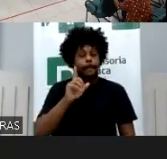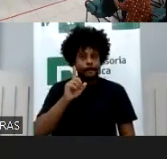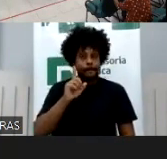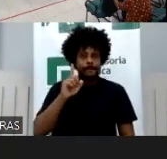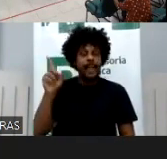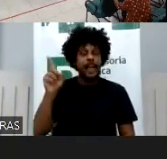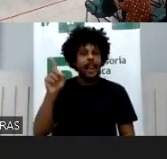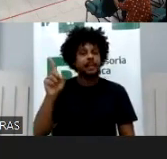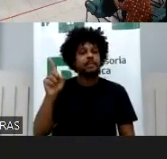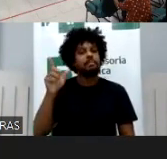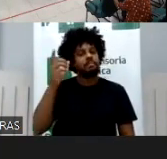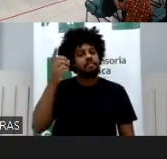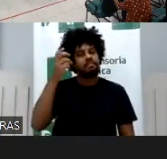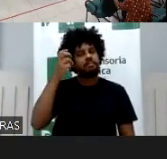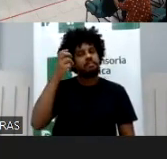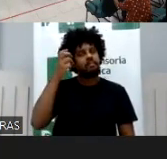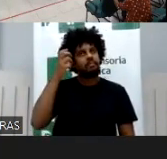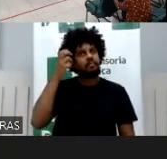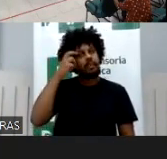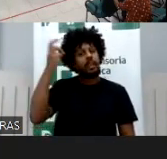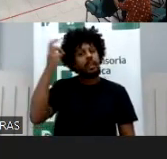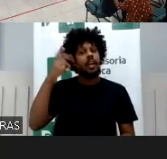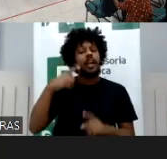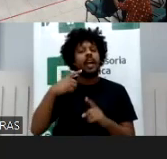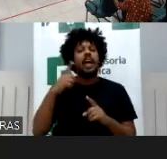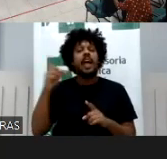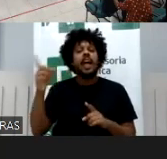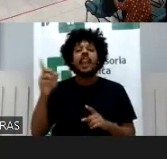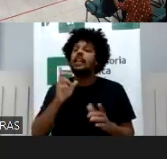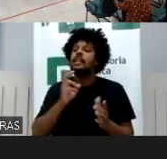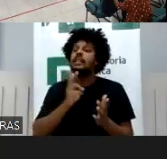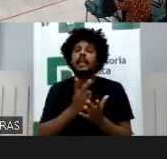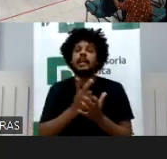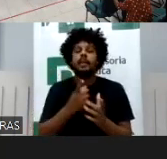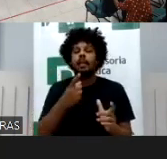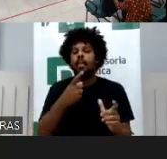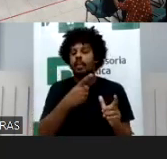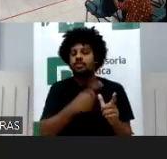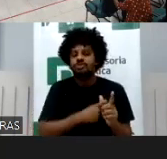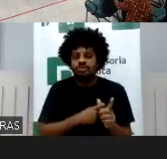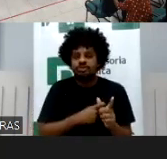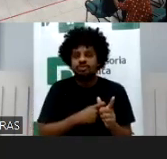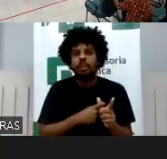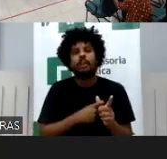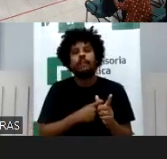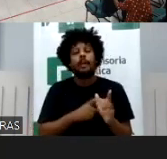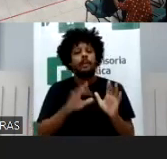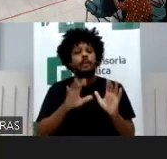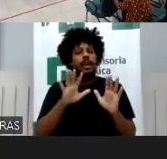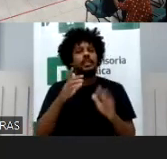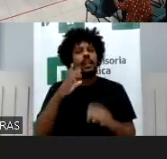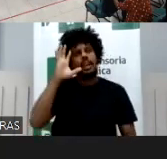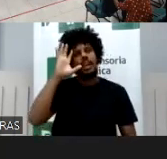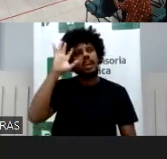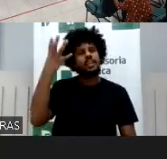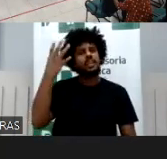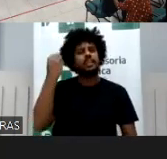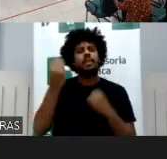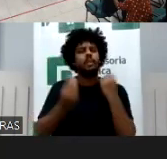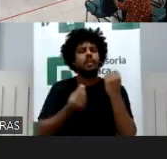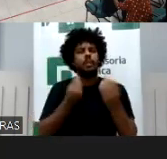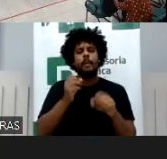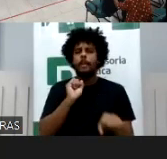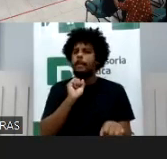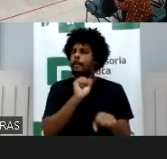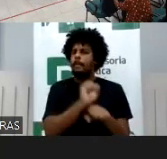só vivia no vermelho e aí resolveu parar de comprar, ela disse que a Zara era onde ela jogava fora o dinheiro dela, eminentemente, ela resolveu parar